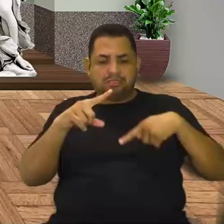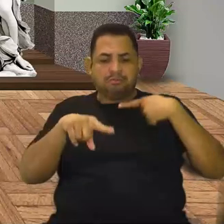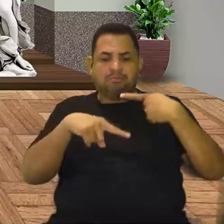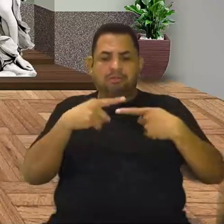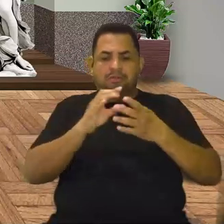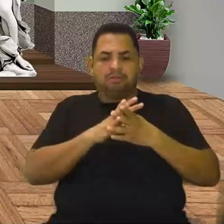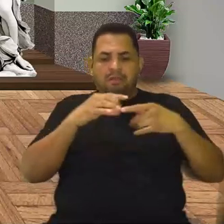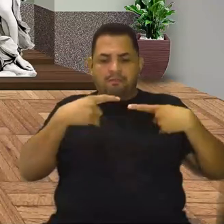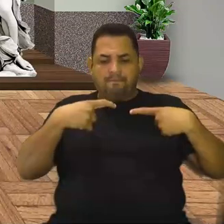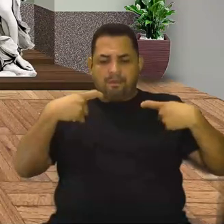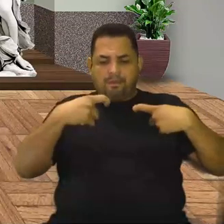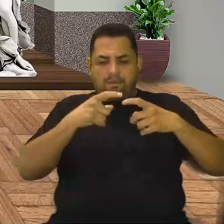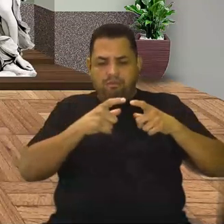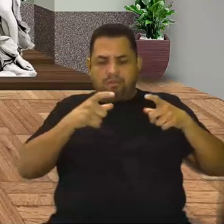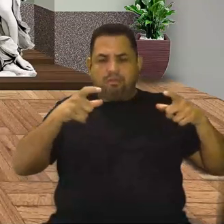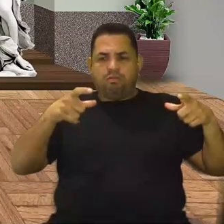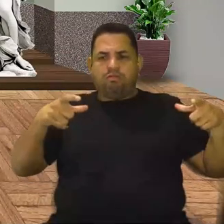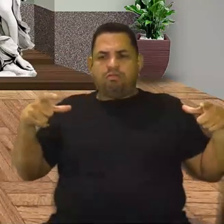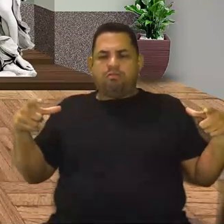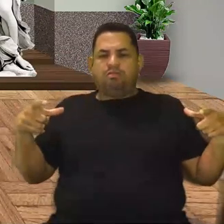da Europa.